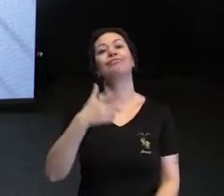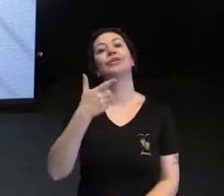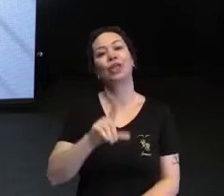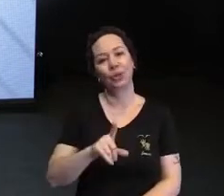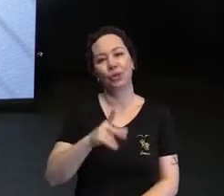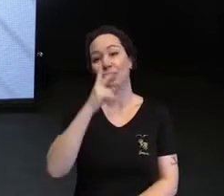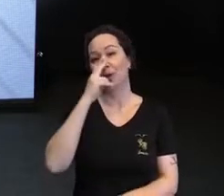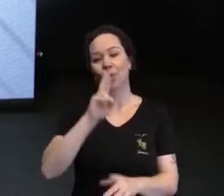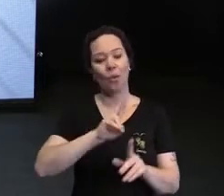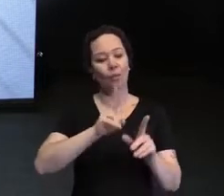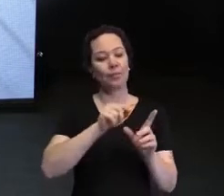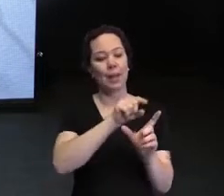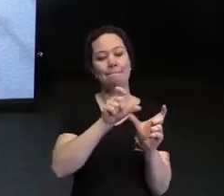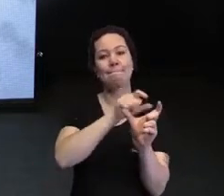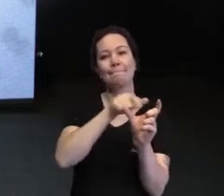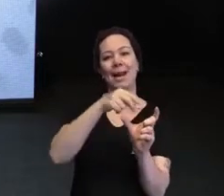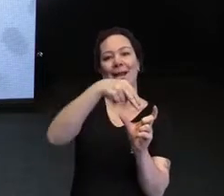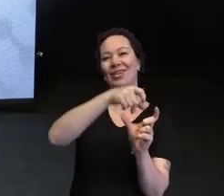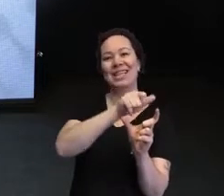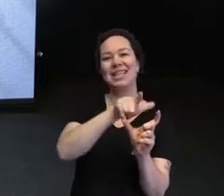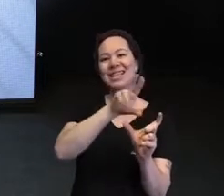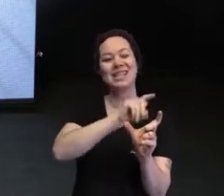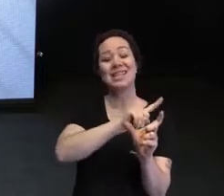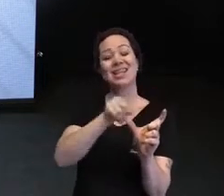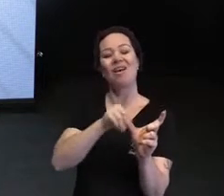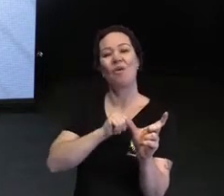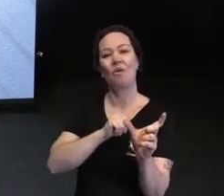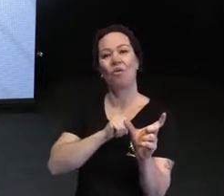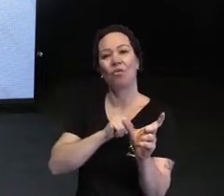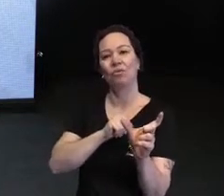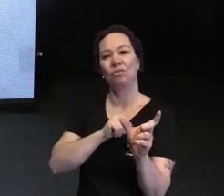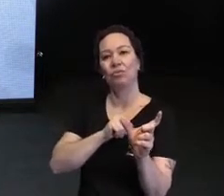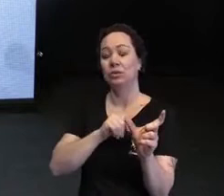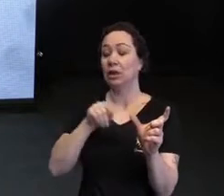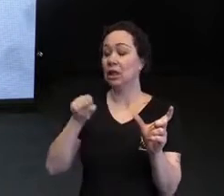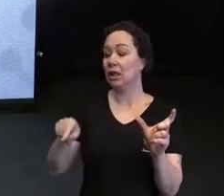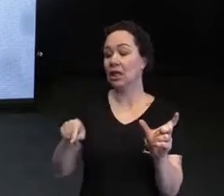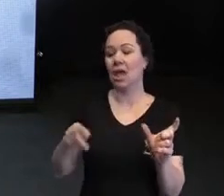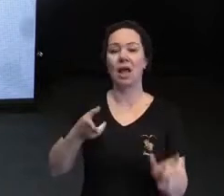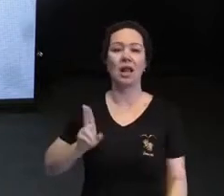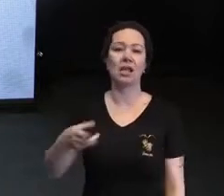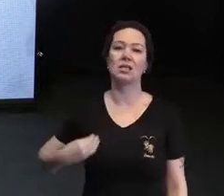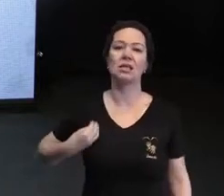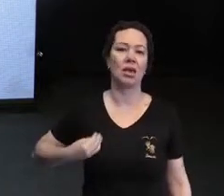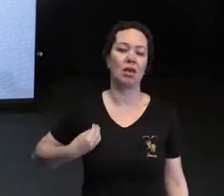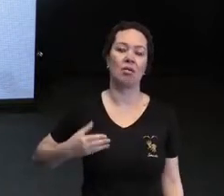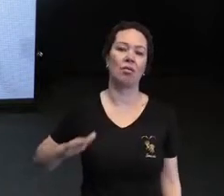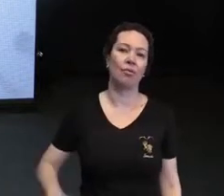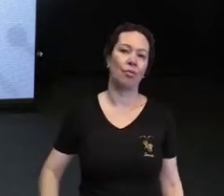disfarçado que o Rafael teve ao longo de toda a sua vida.